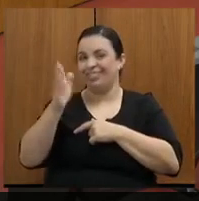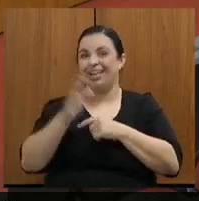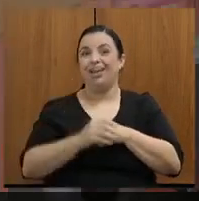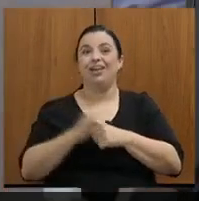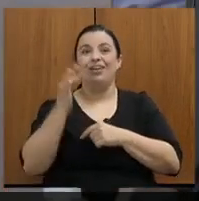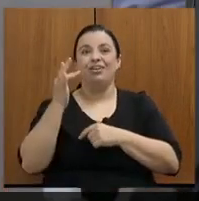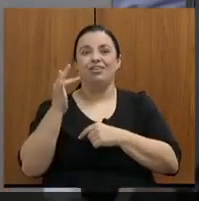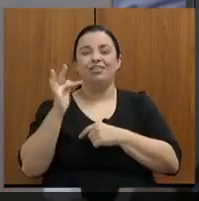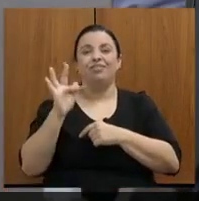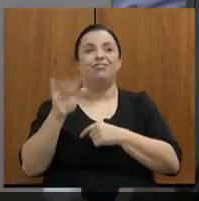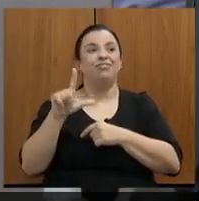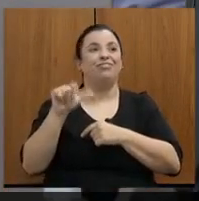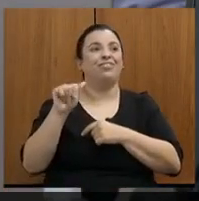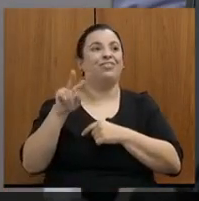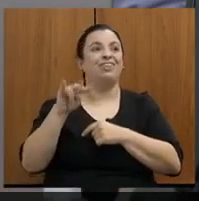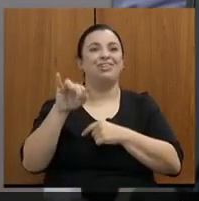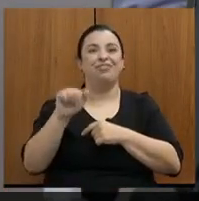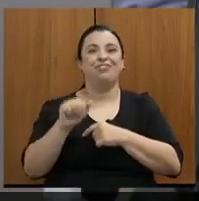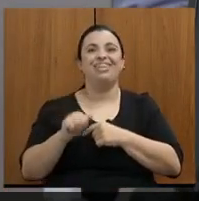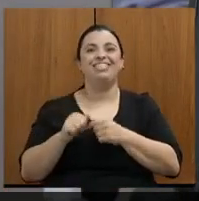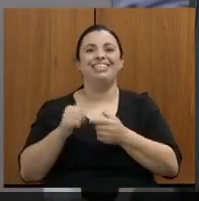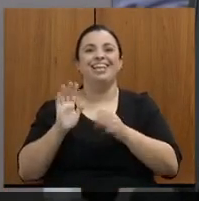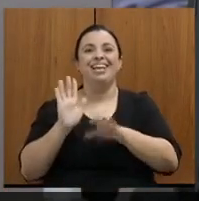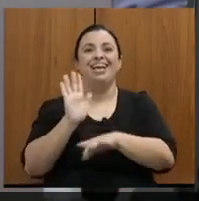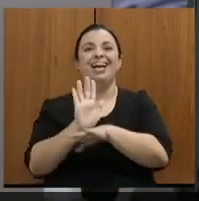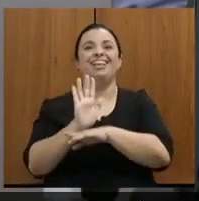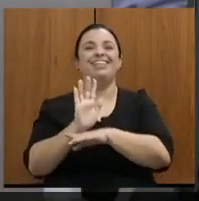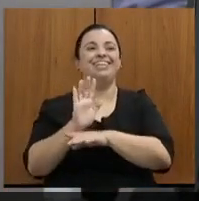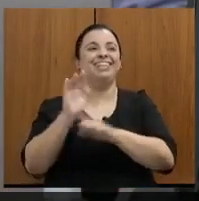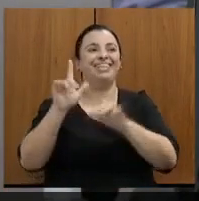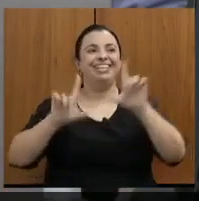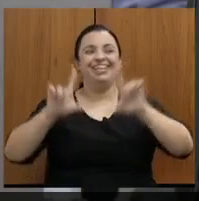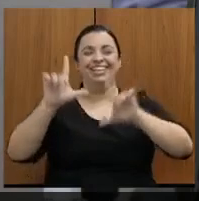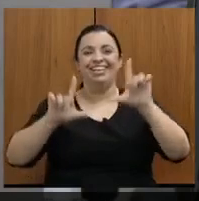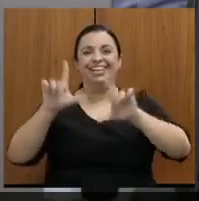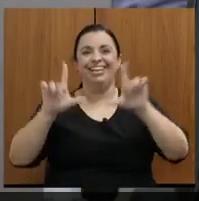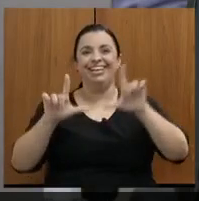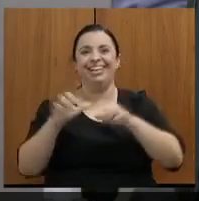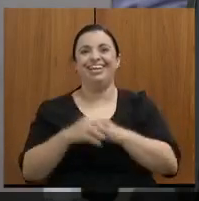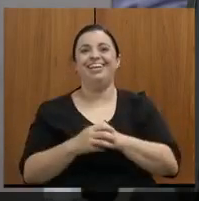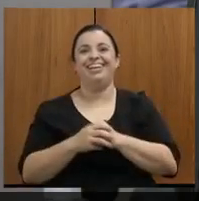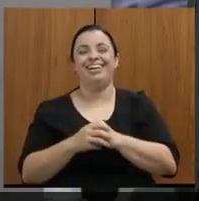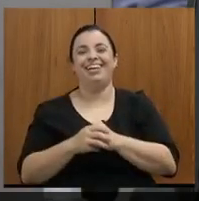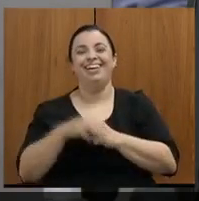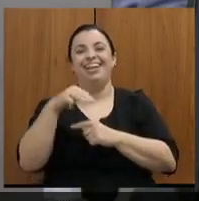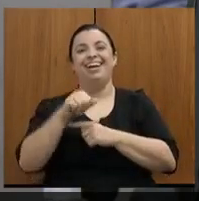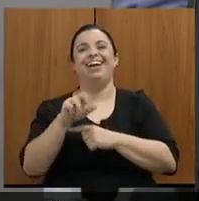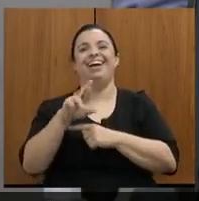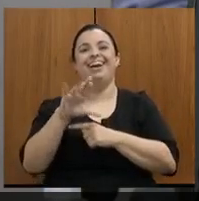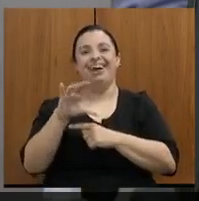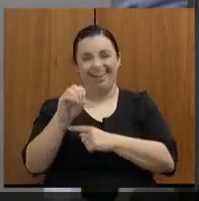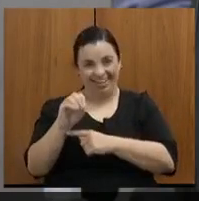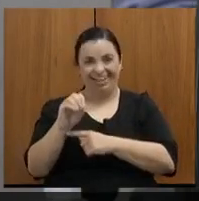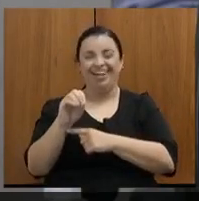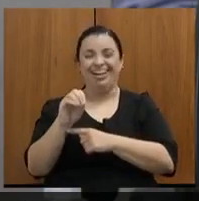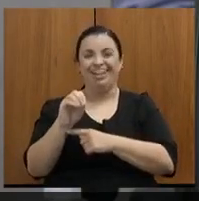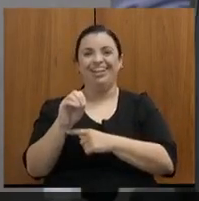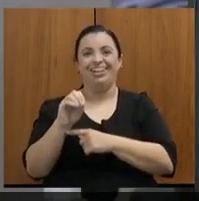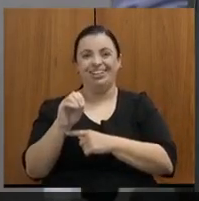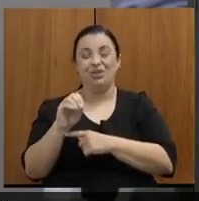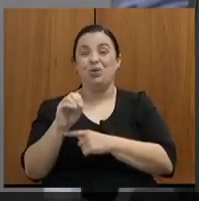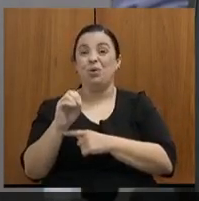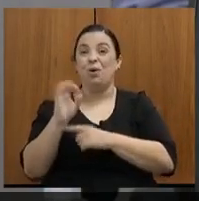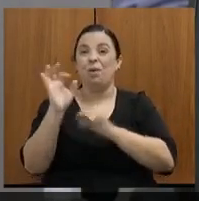Flávia Meire, assessora de imprensa. Mari? Flávia Mária, assessora de imprensa. Marco Antônio Soalheiro, está ali a fera,